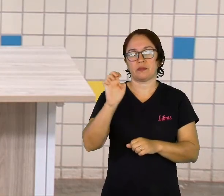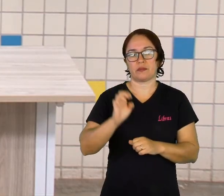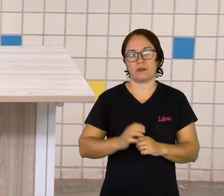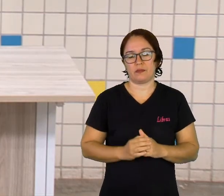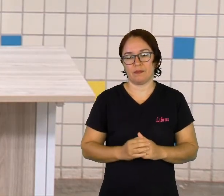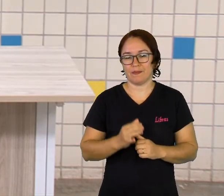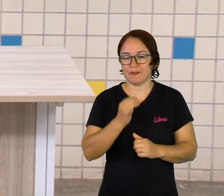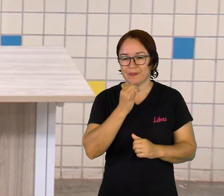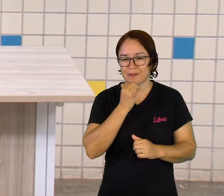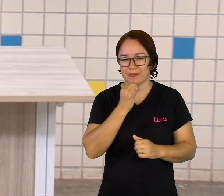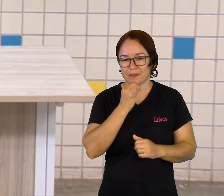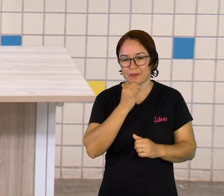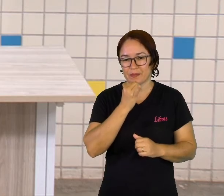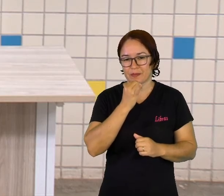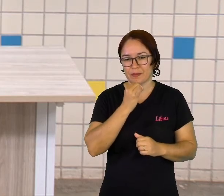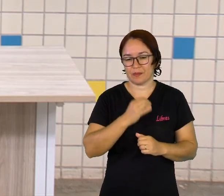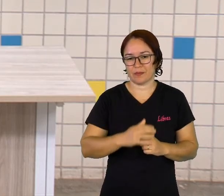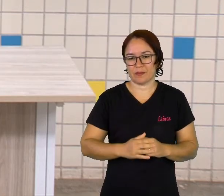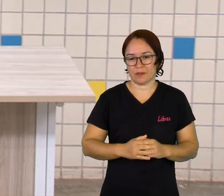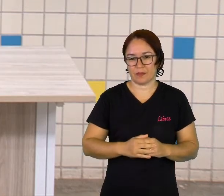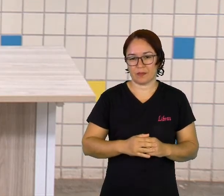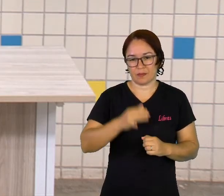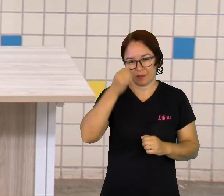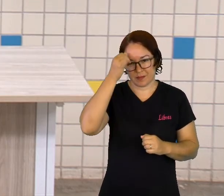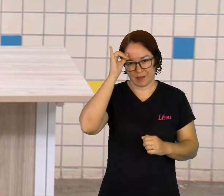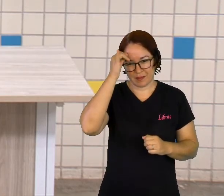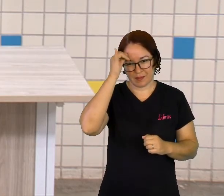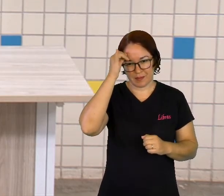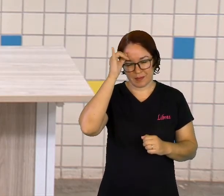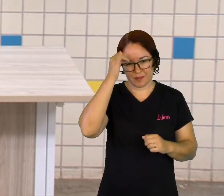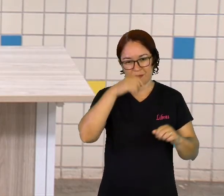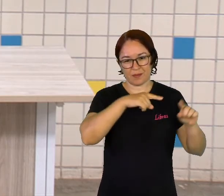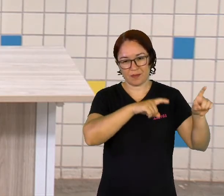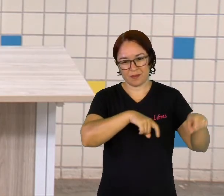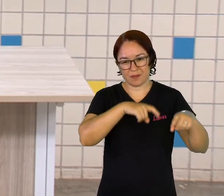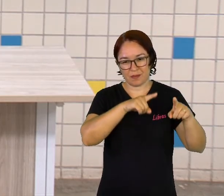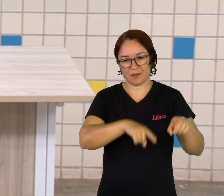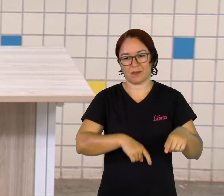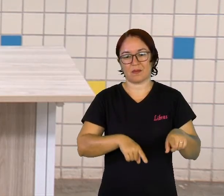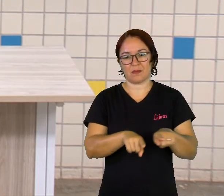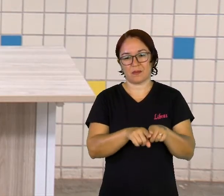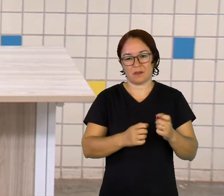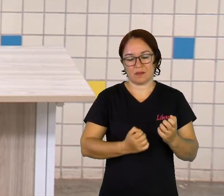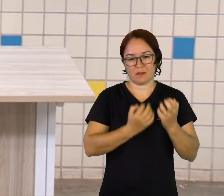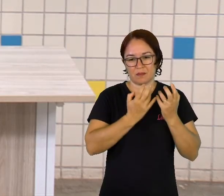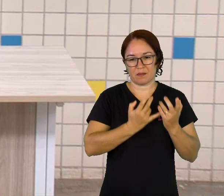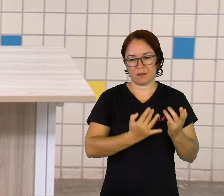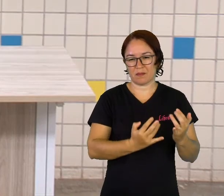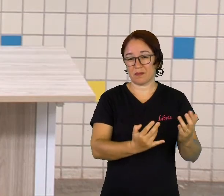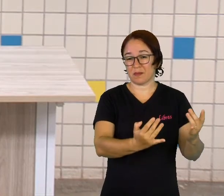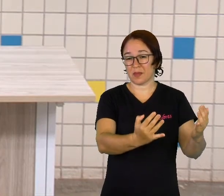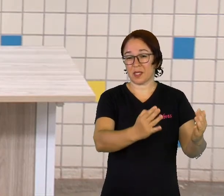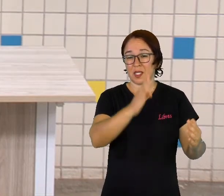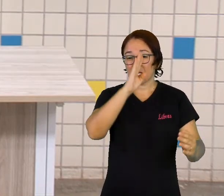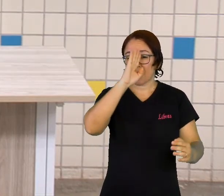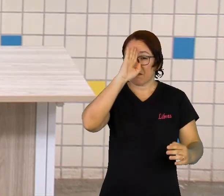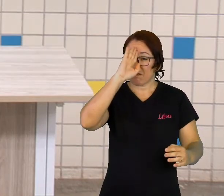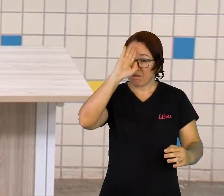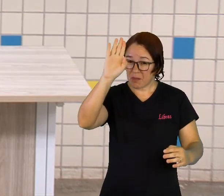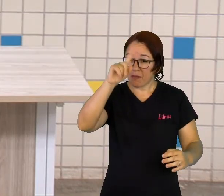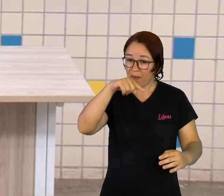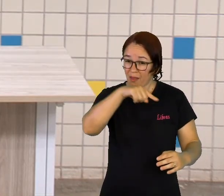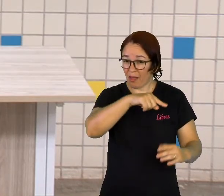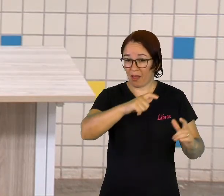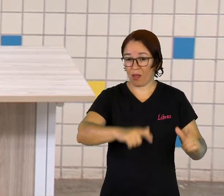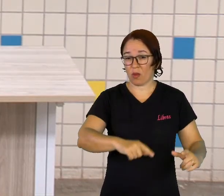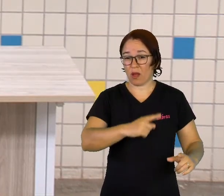pecuária, da carvoaria e lavoura, são onde aparecem os maiores casos de trabalho escravo no Tocantins.